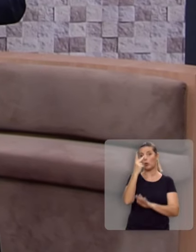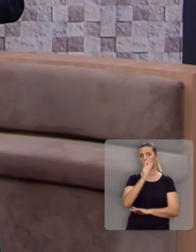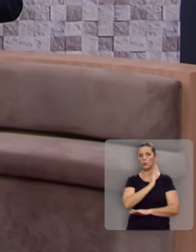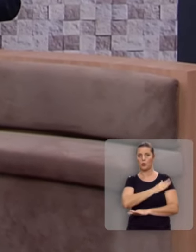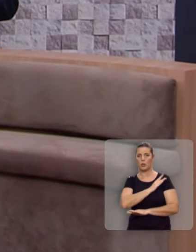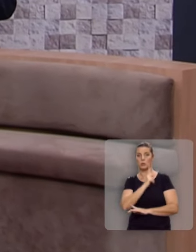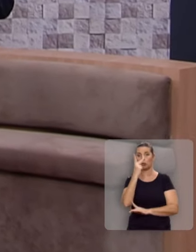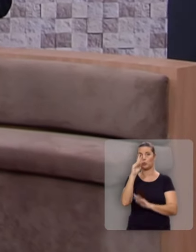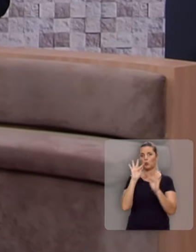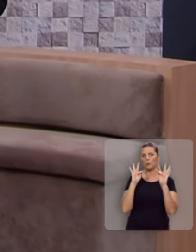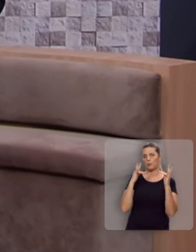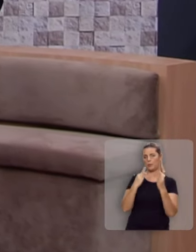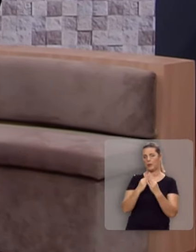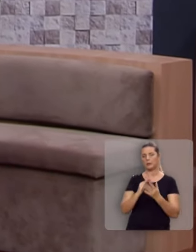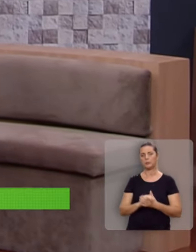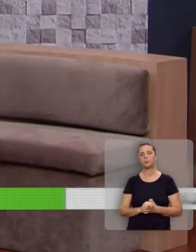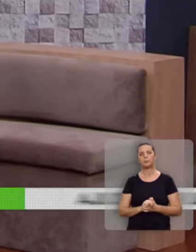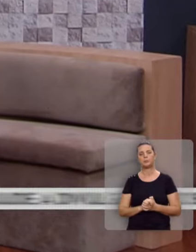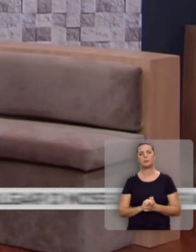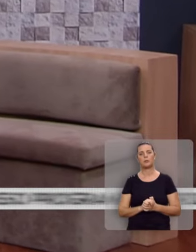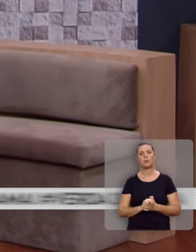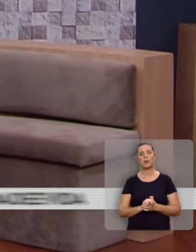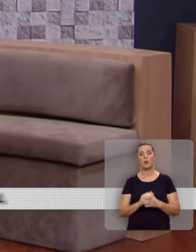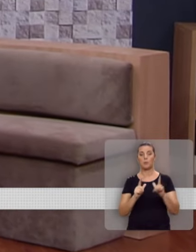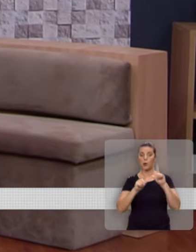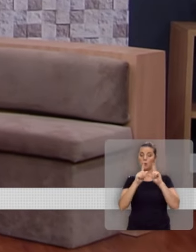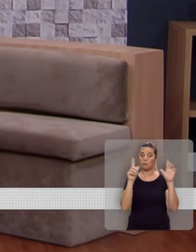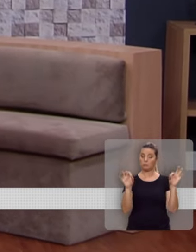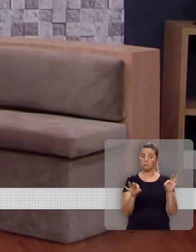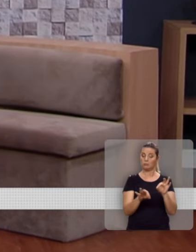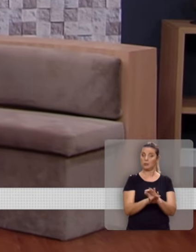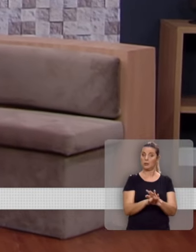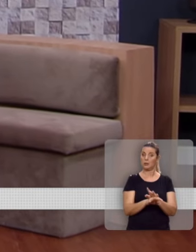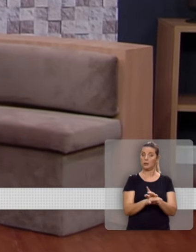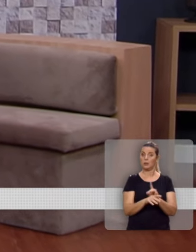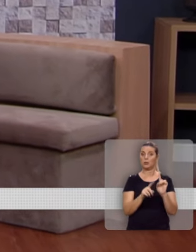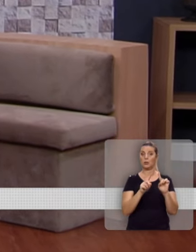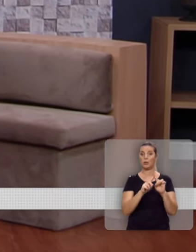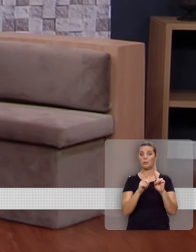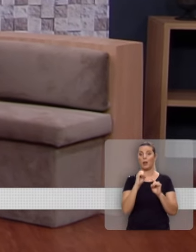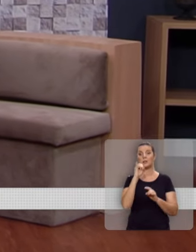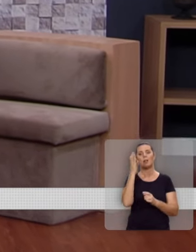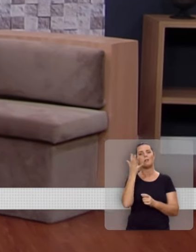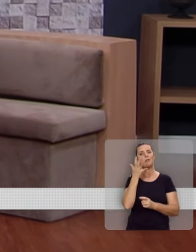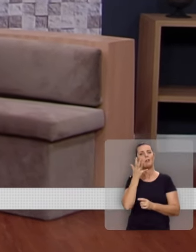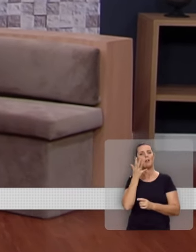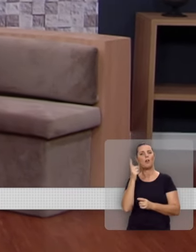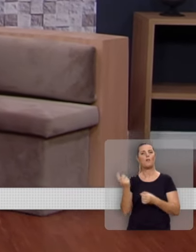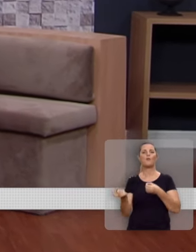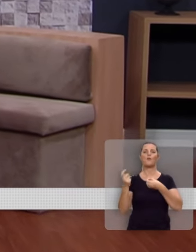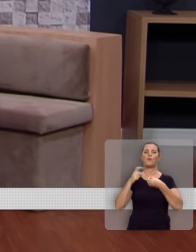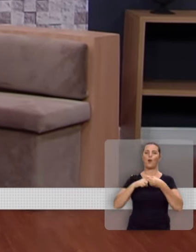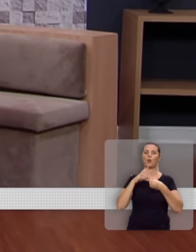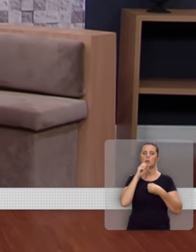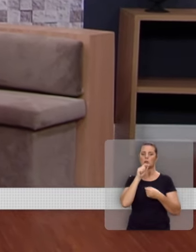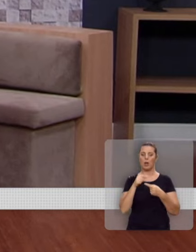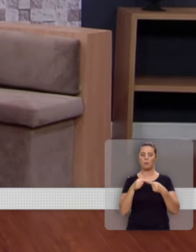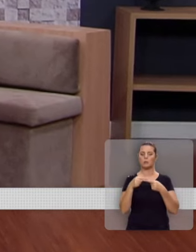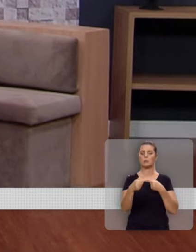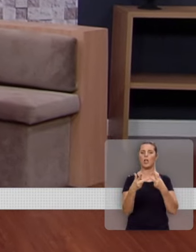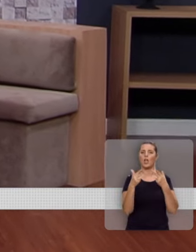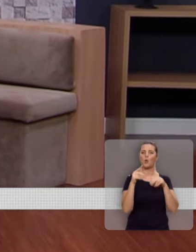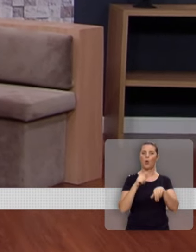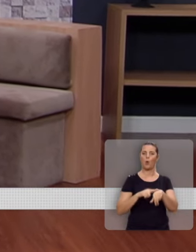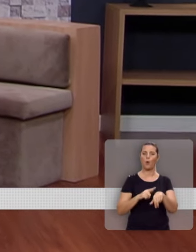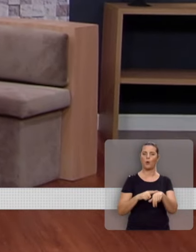abençoar o seu coração, a sua família. O programa está encerrando, mas se Deus permitir, voltaremos no próximo